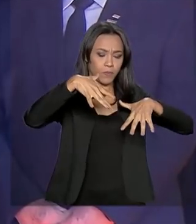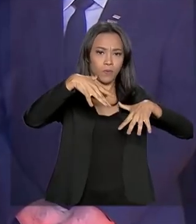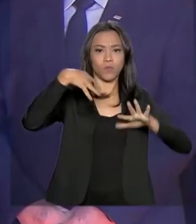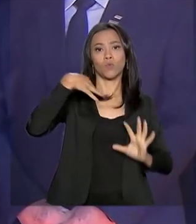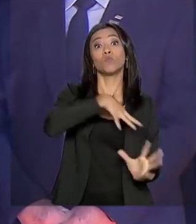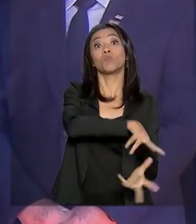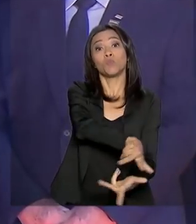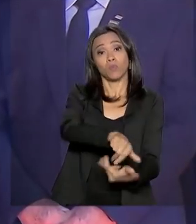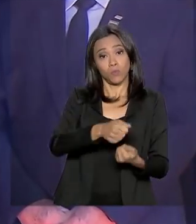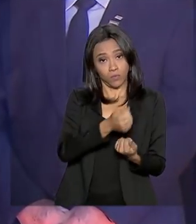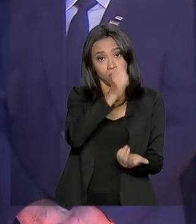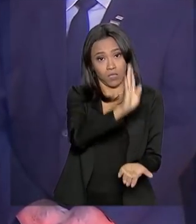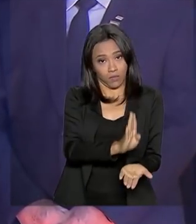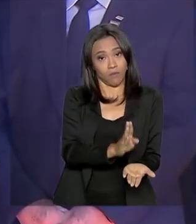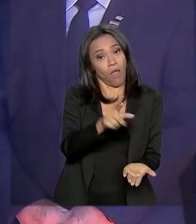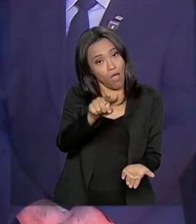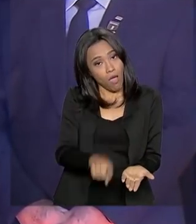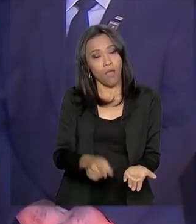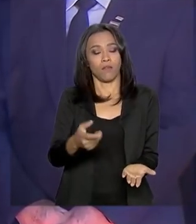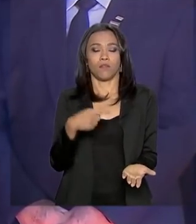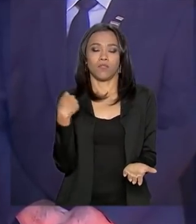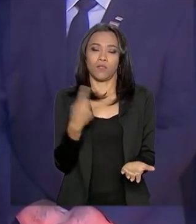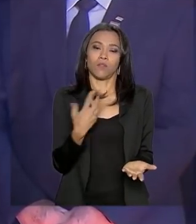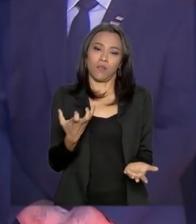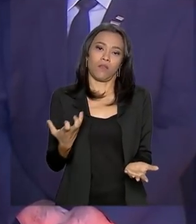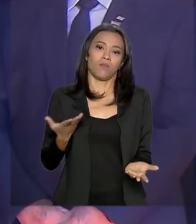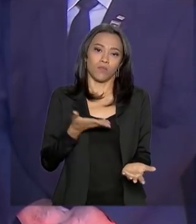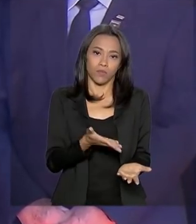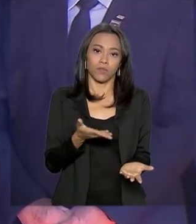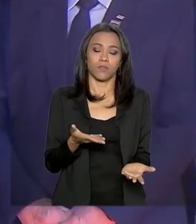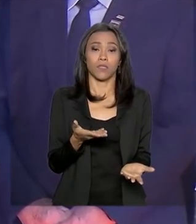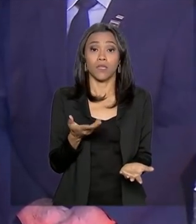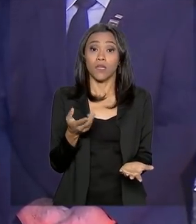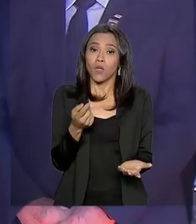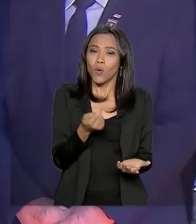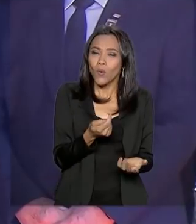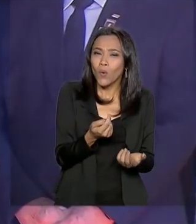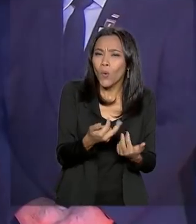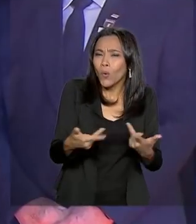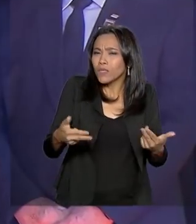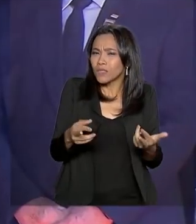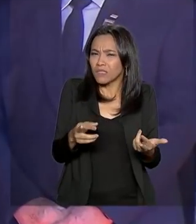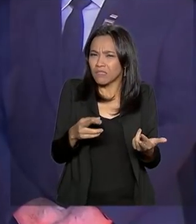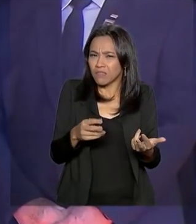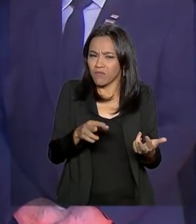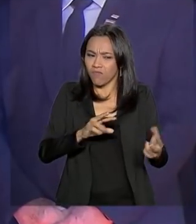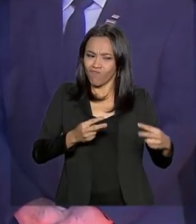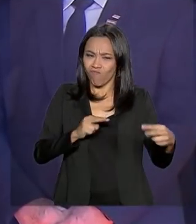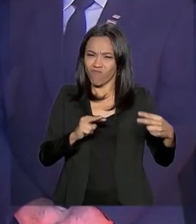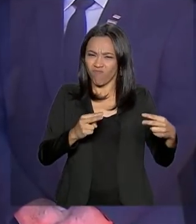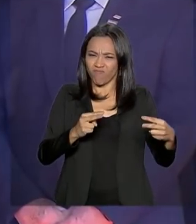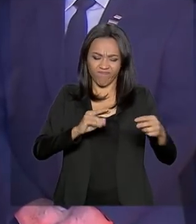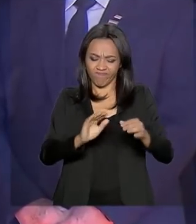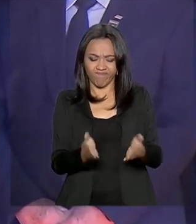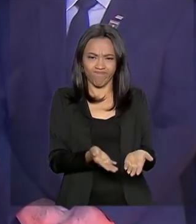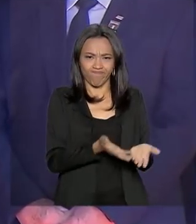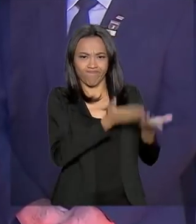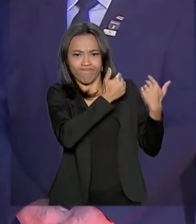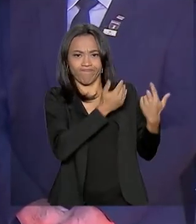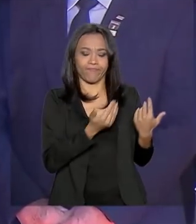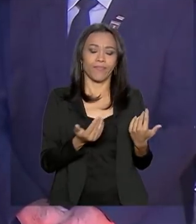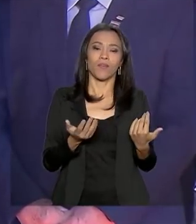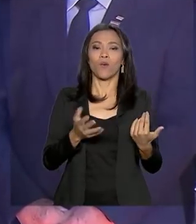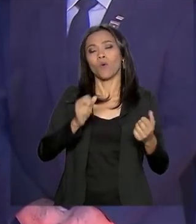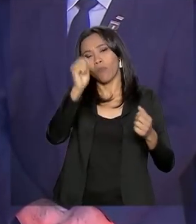cenário mundial. É isso que nós queremos. As pequenas diferenças fiquem para trás. O Brasil é